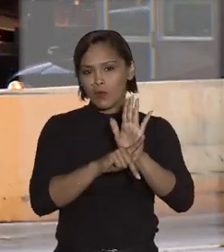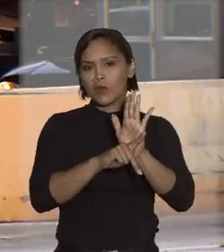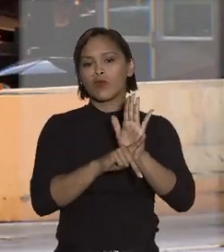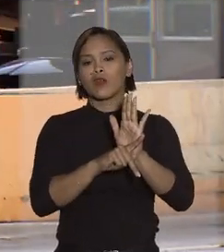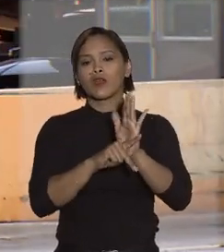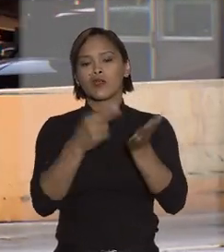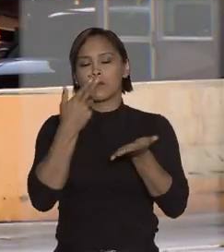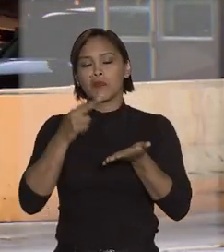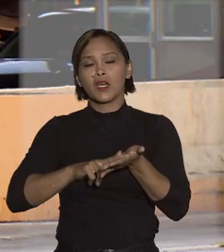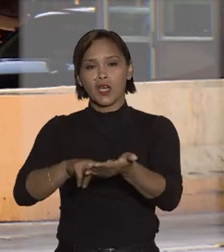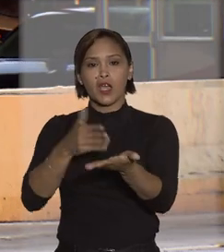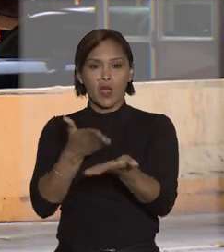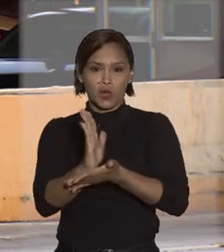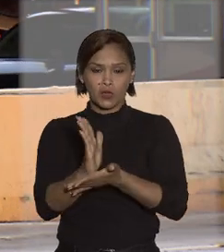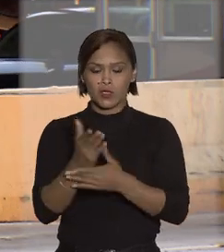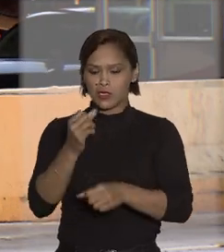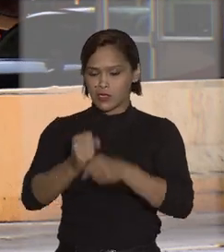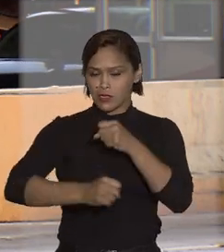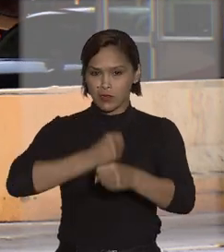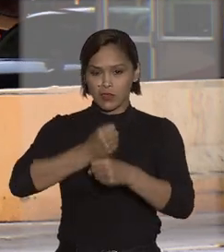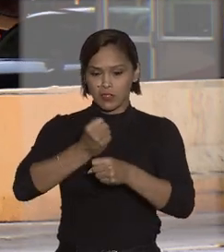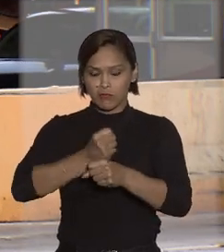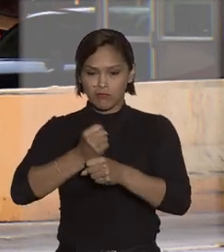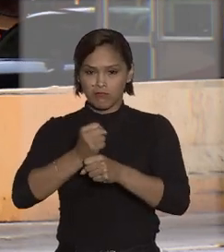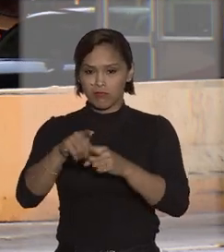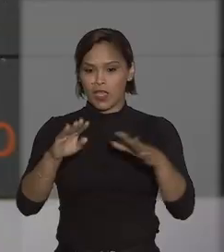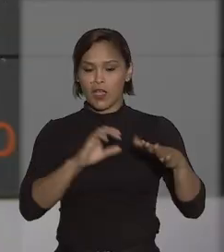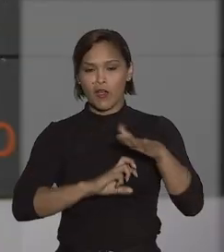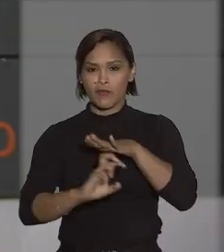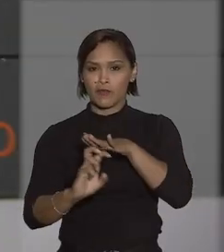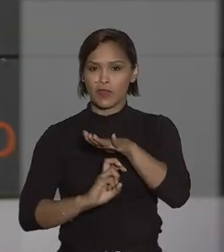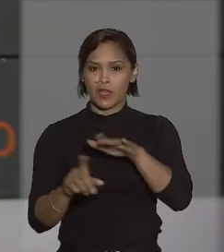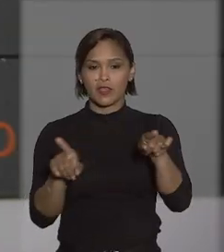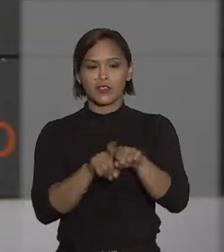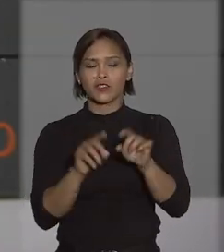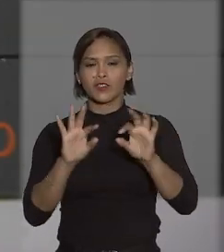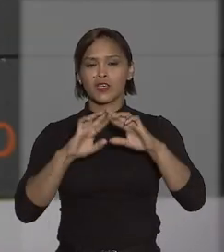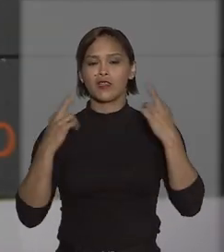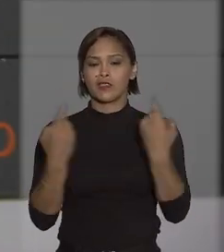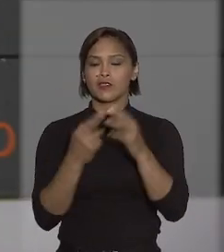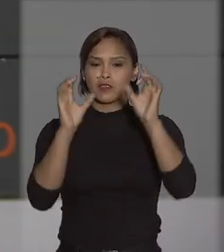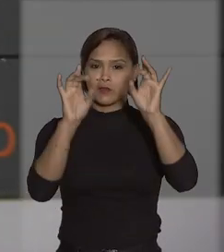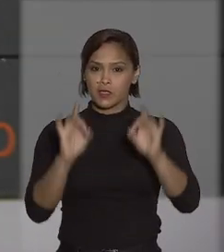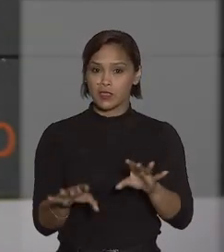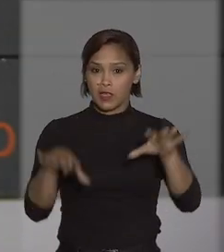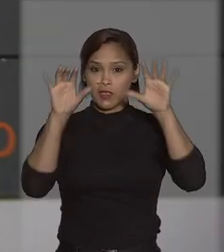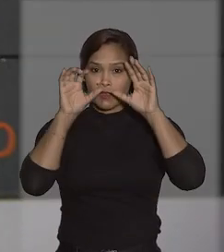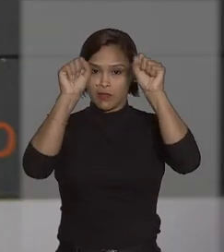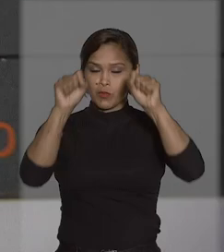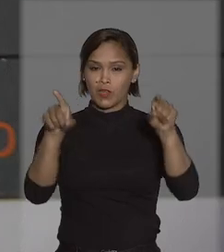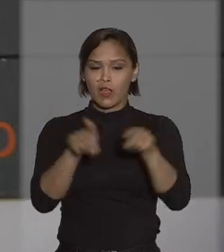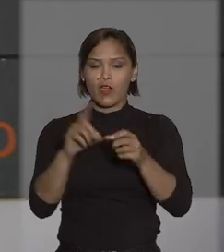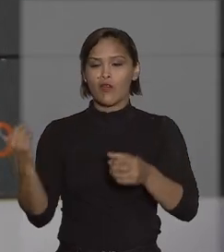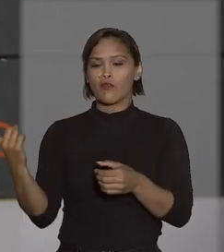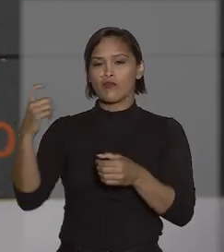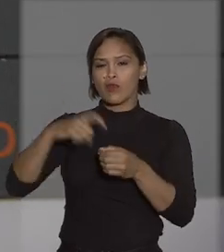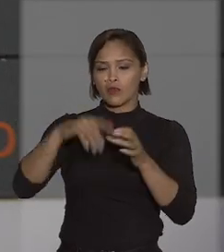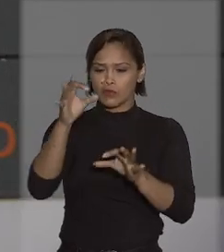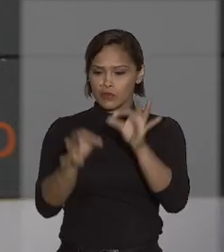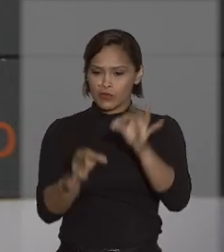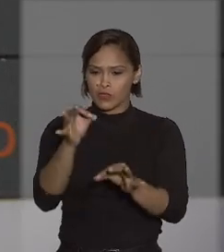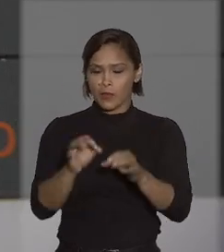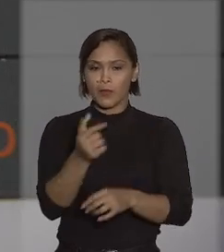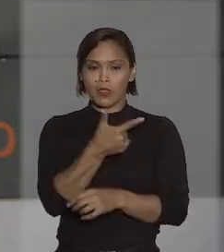de concessão para execução de serviços de manutenção viária. Já nas sessões especializadas, o tribunal deverá ser retomado o